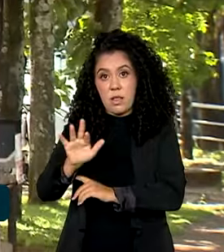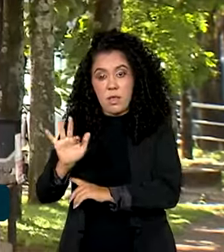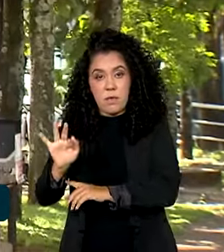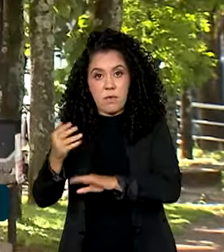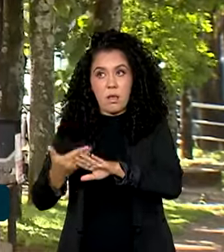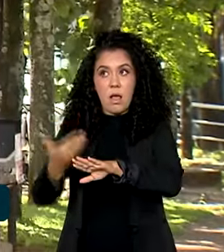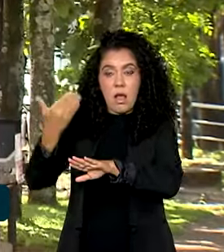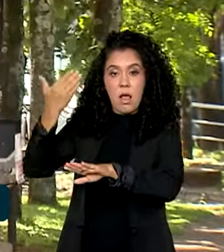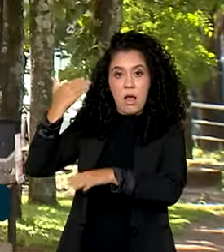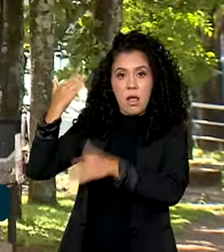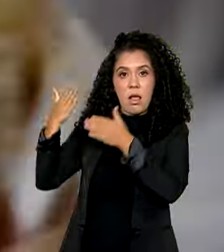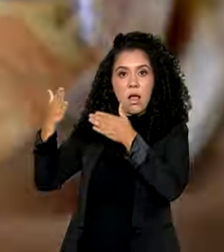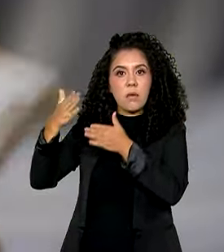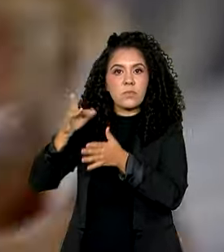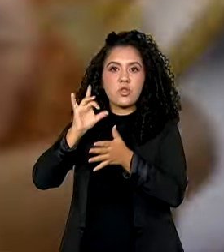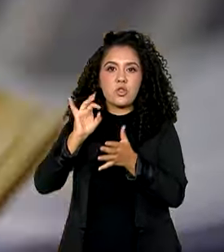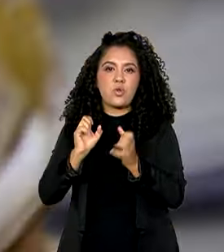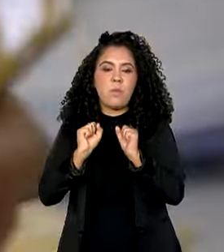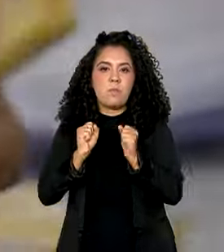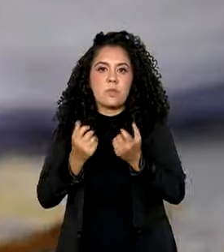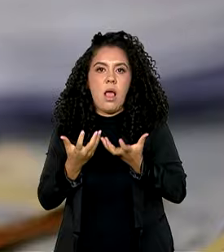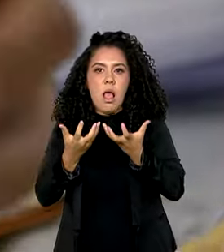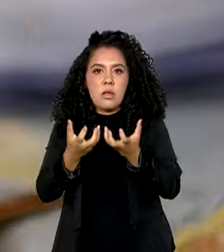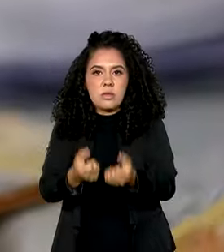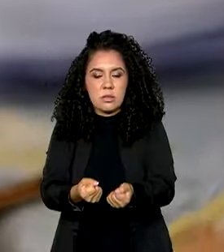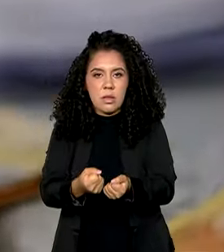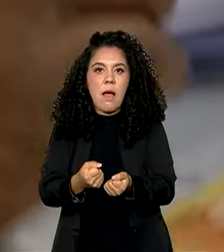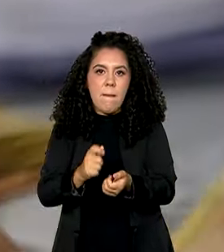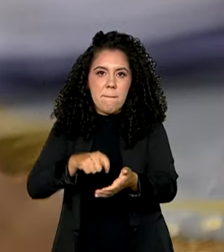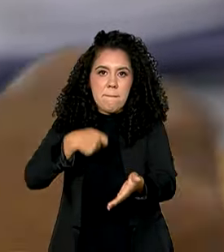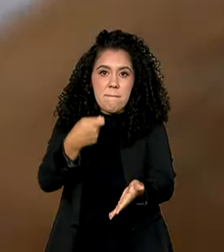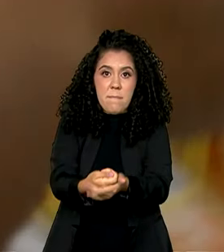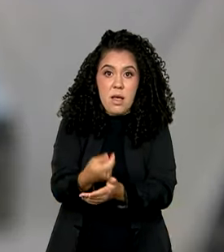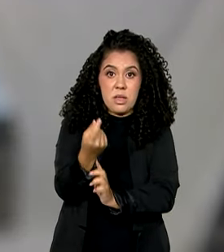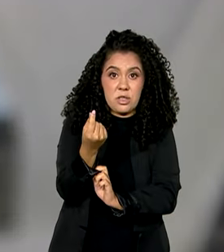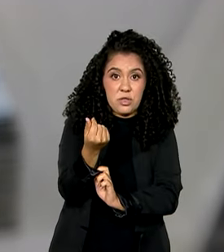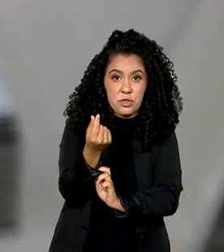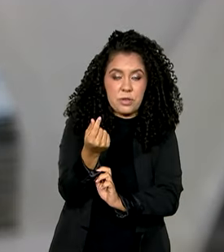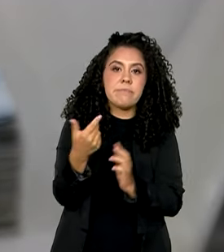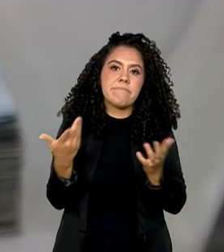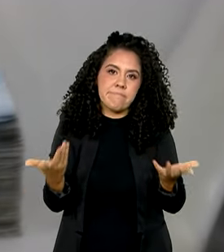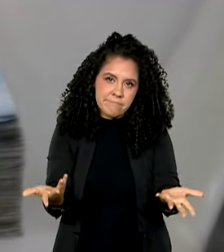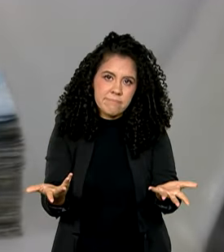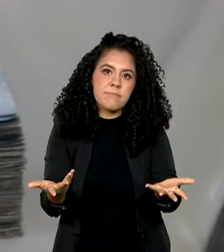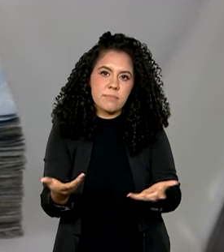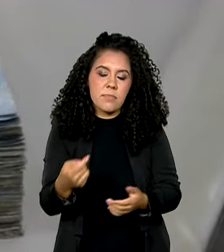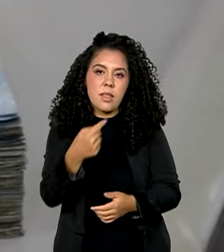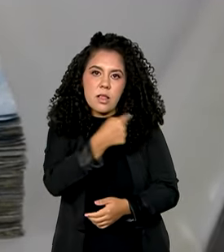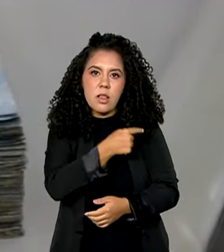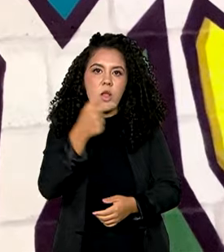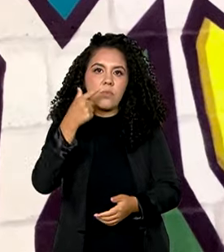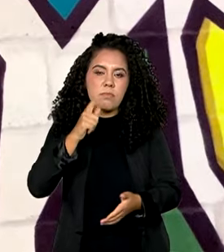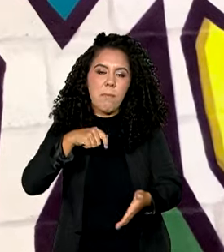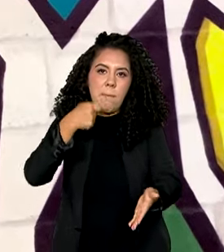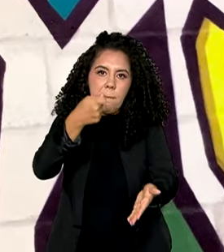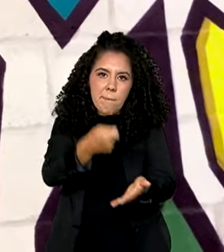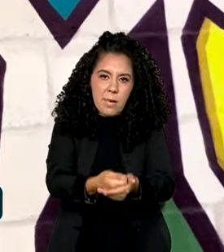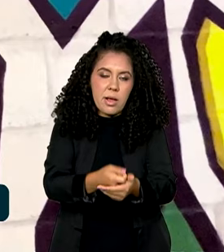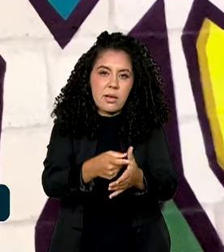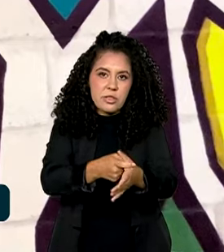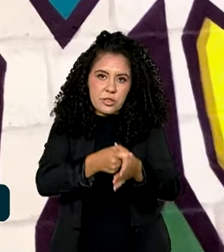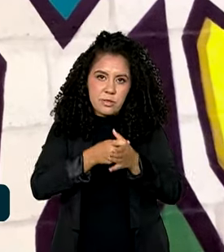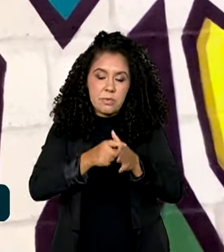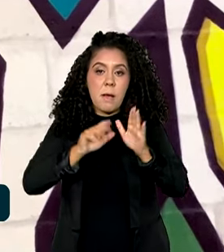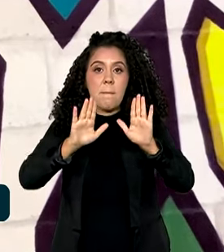época, o pagamento só podia ser realizado em dinheiro e foi assim que ele quitou o débito. Mas o